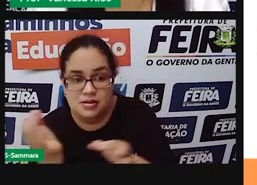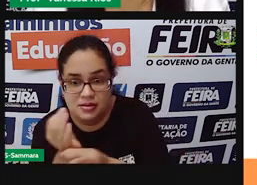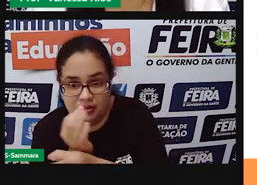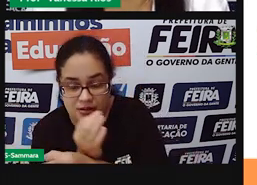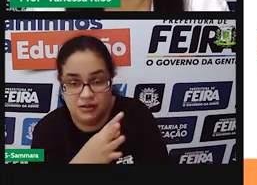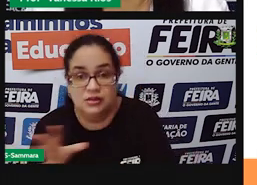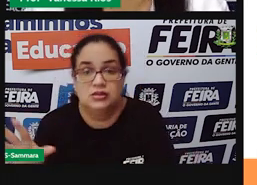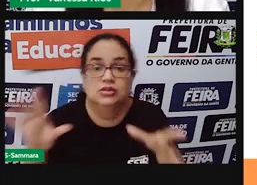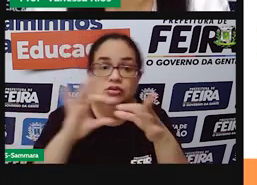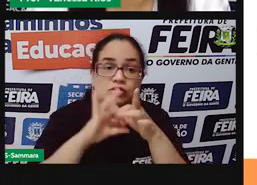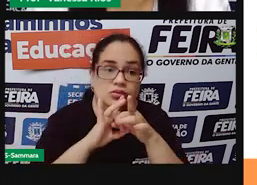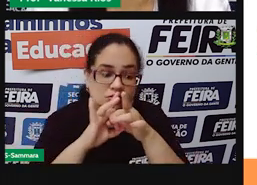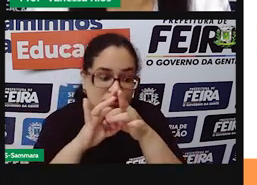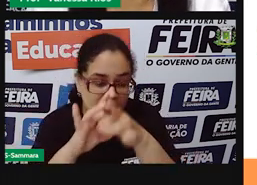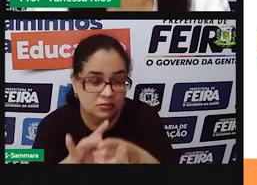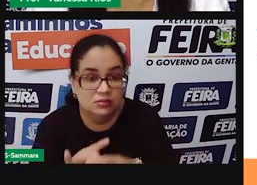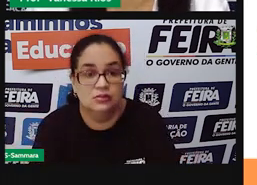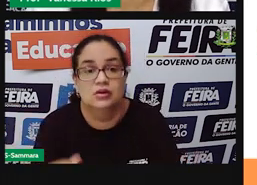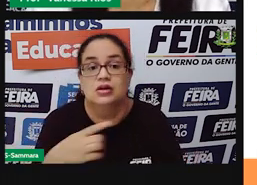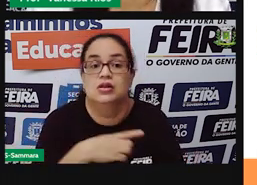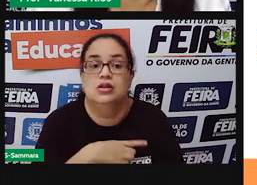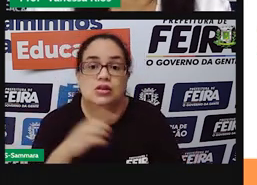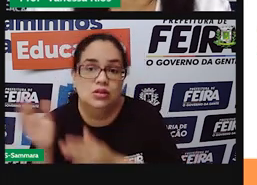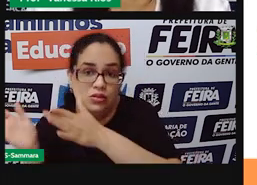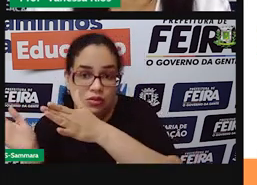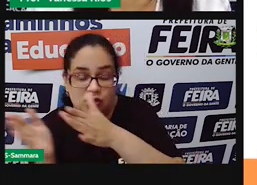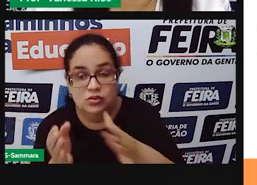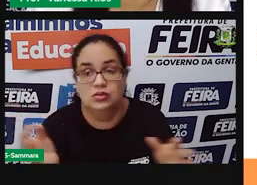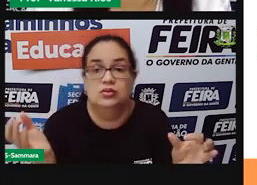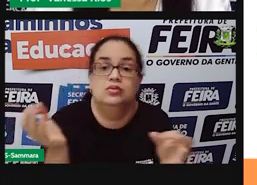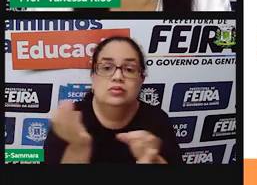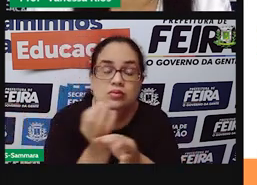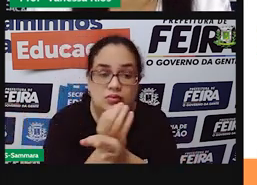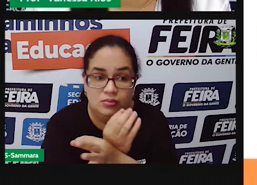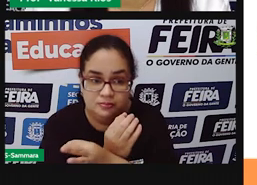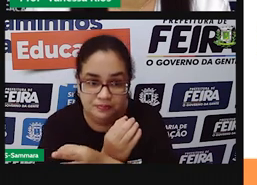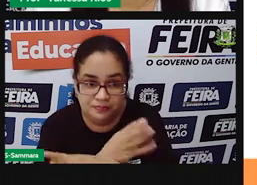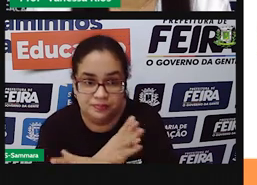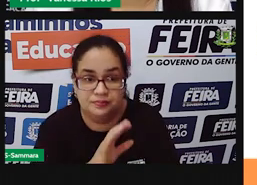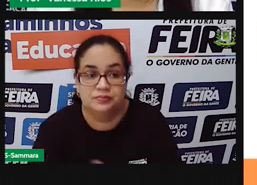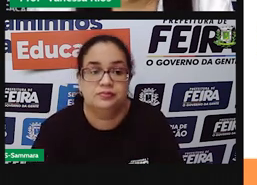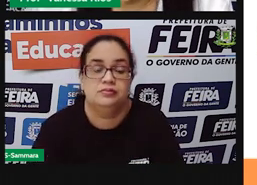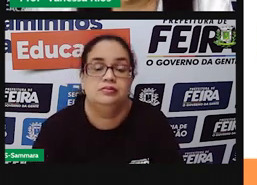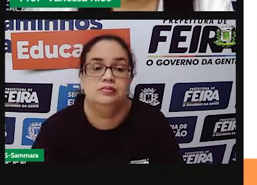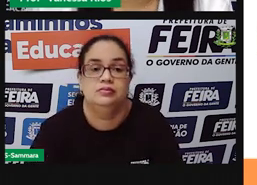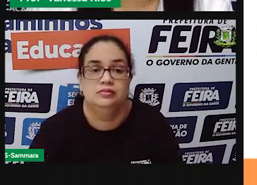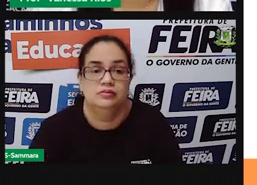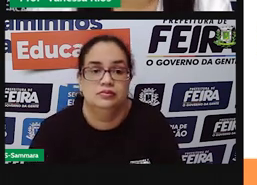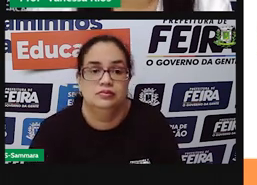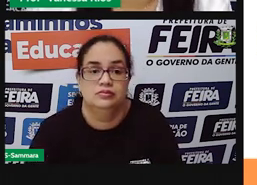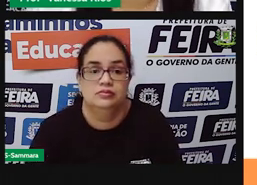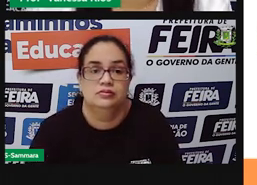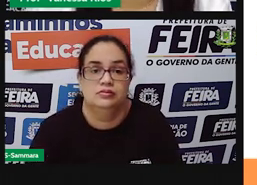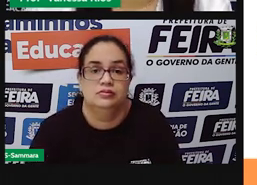relacionadas ao tempo e também ao modo em que os verbos foram conjugados.